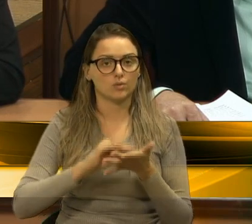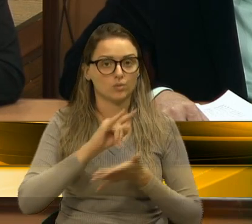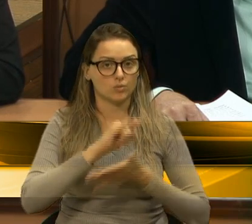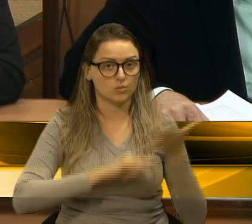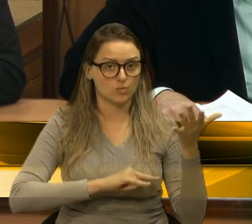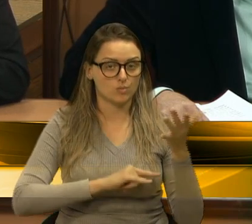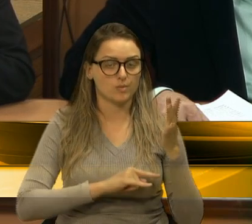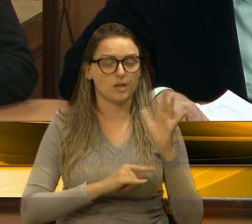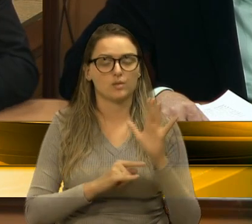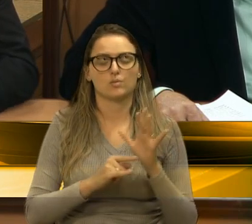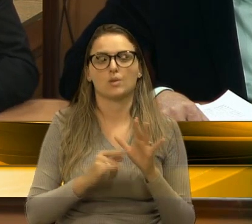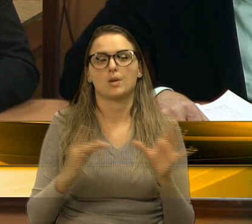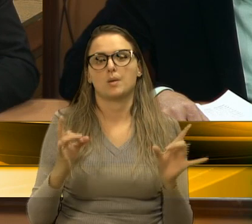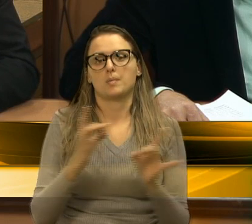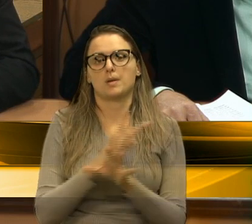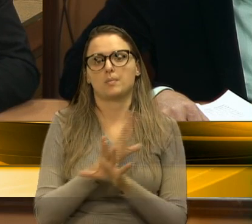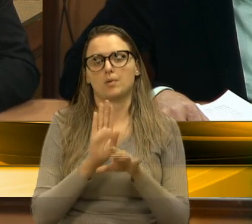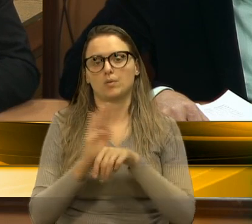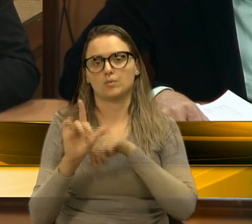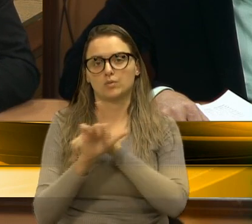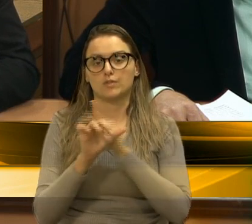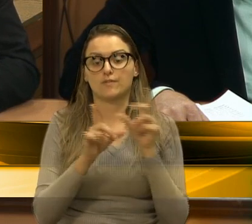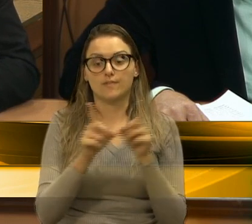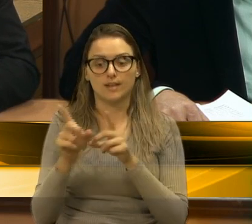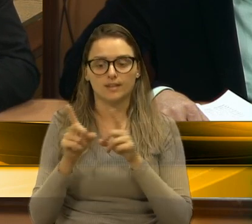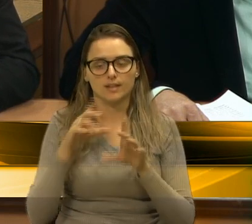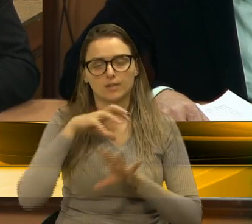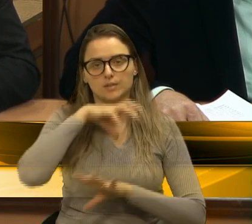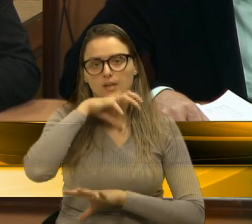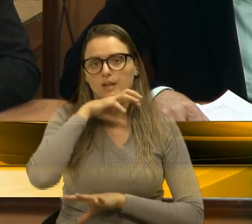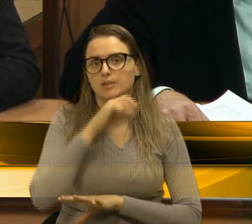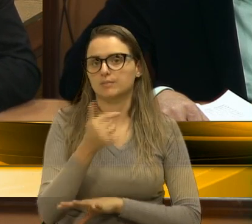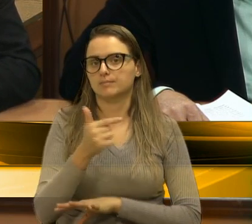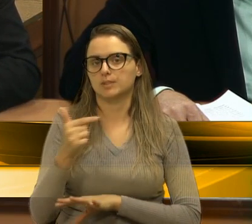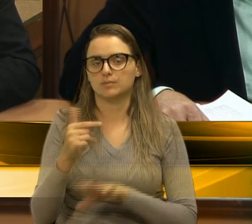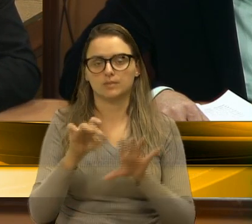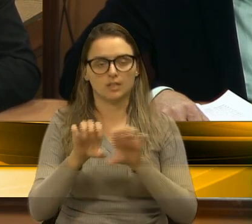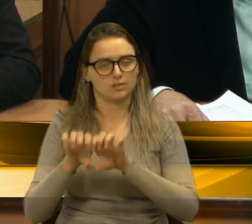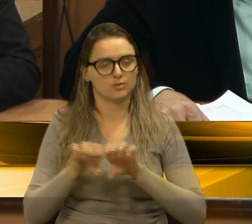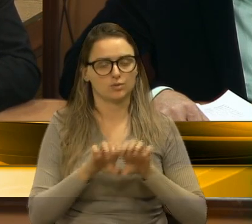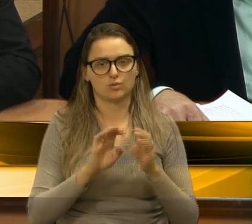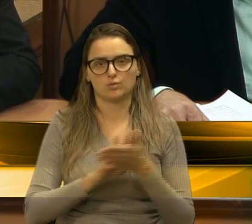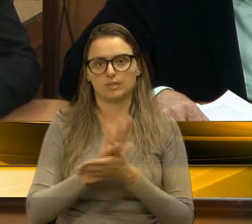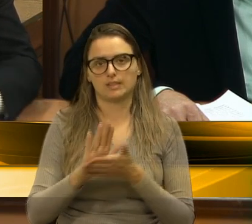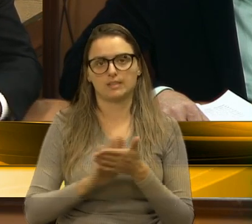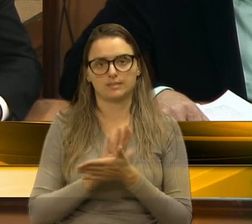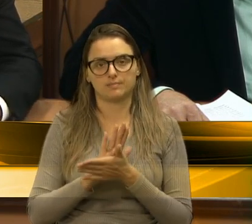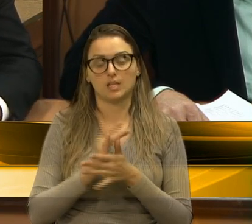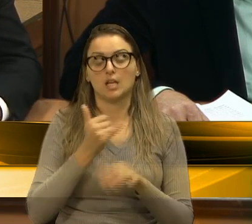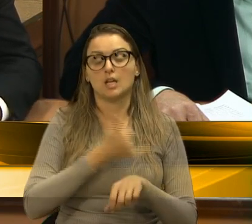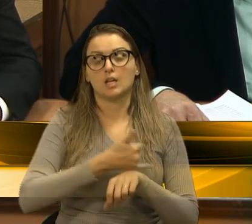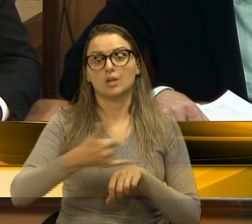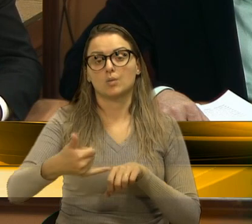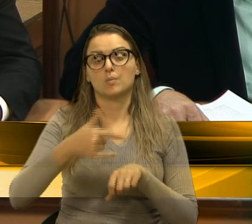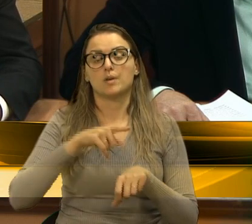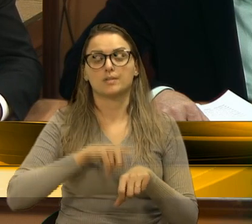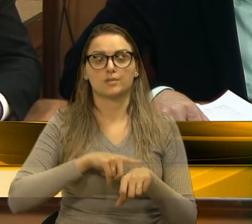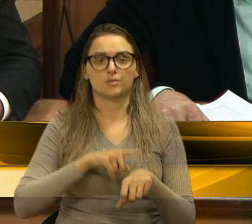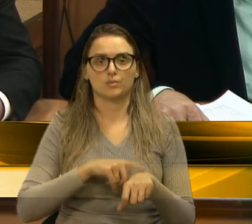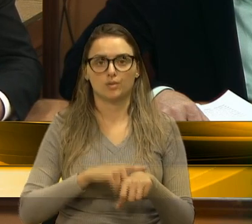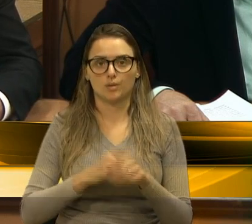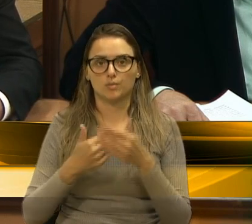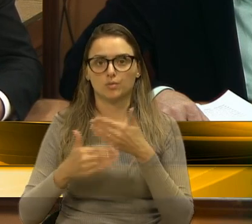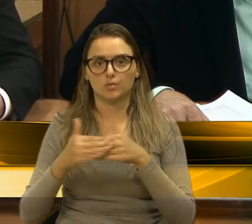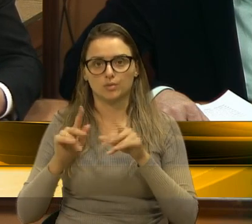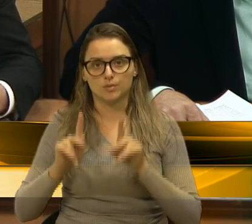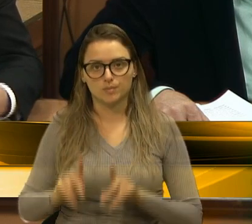e venderam a estas pessoas sem nenhuma infraestrutura. E ao passar do tempo, as pessoas